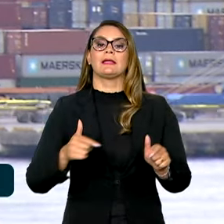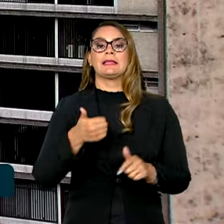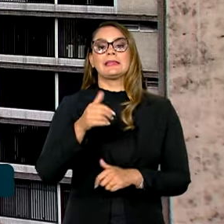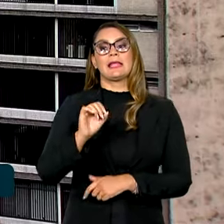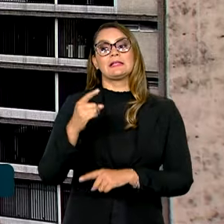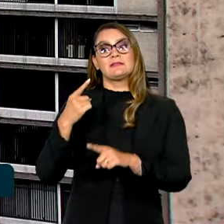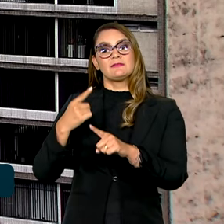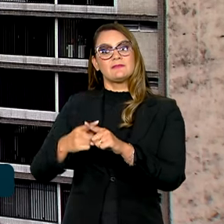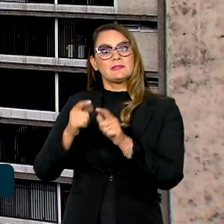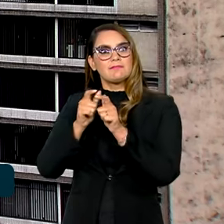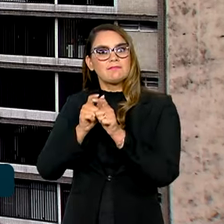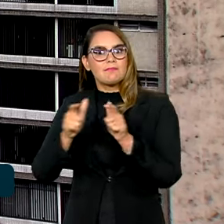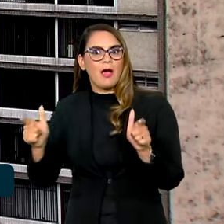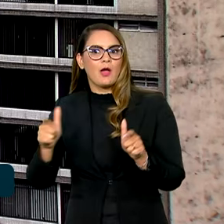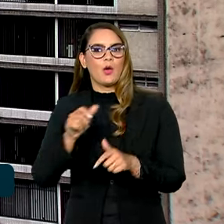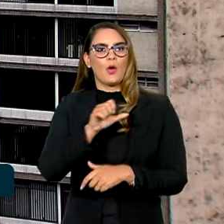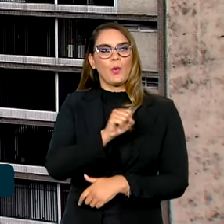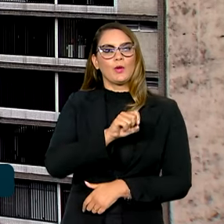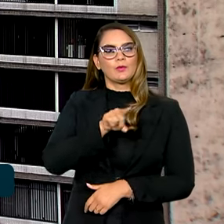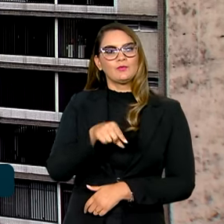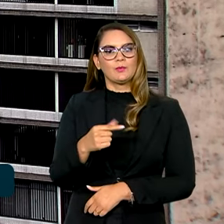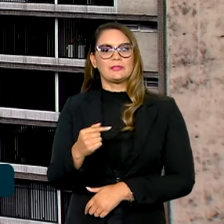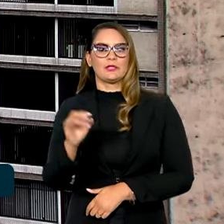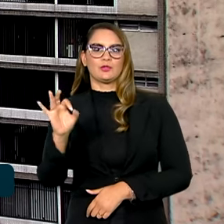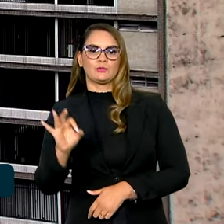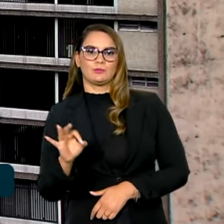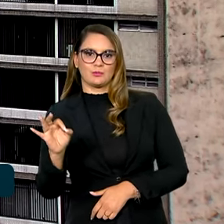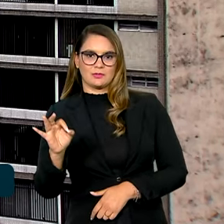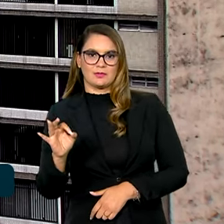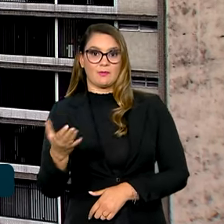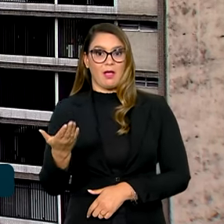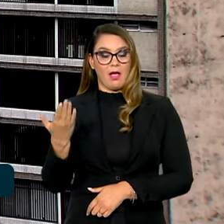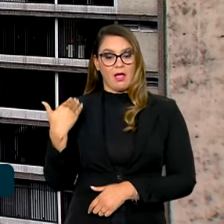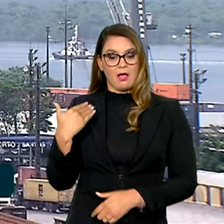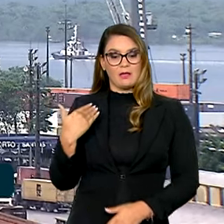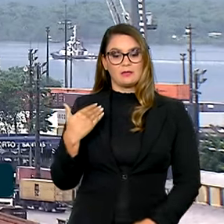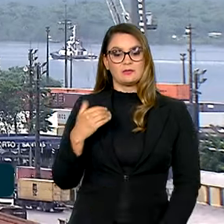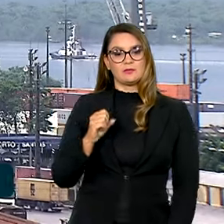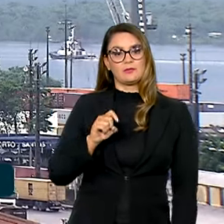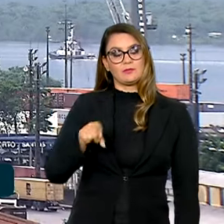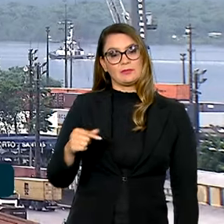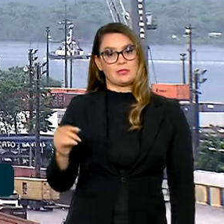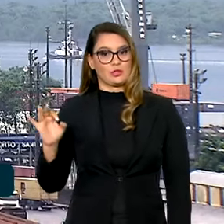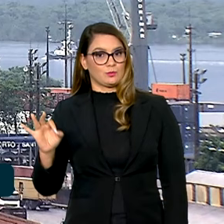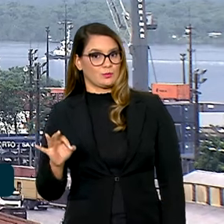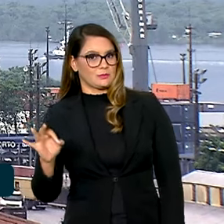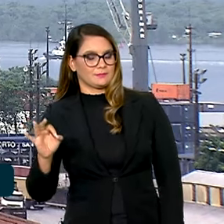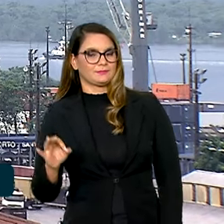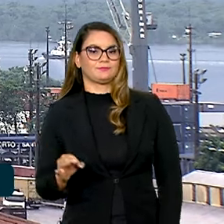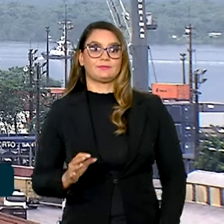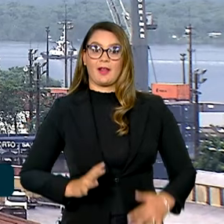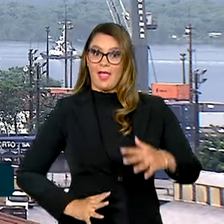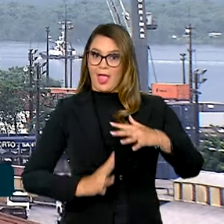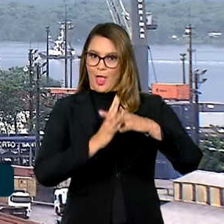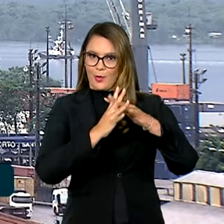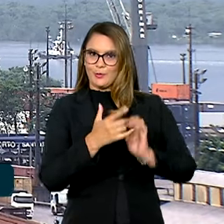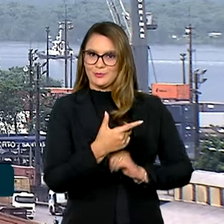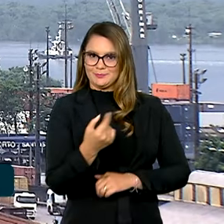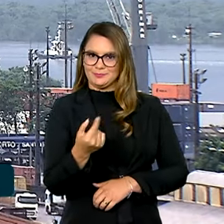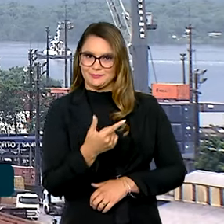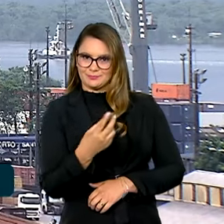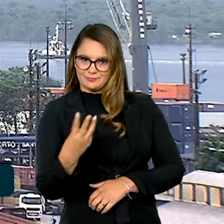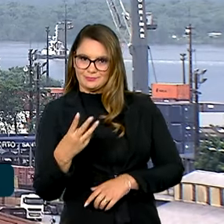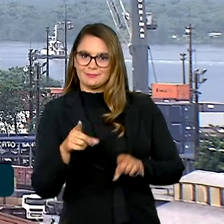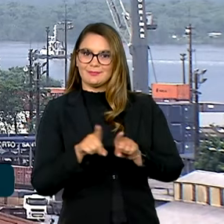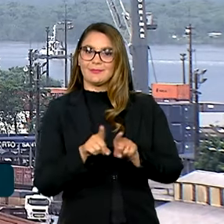maior, com 8,7% contra 0,8% de média. Outro recorde para 2023 foi o